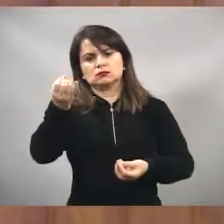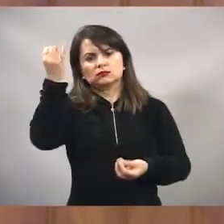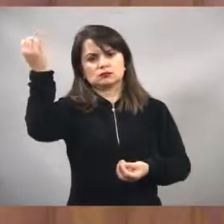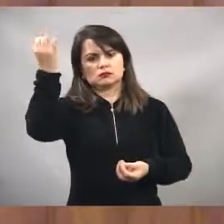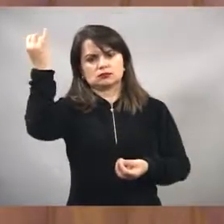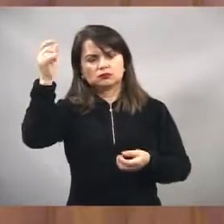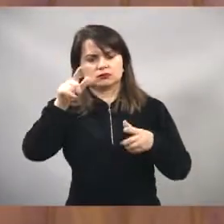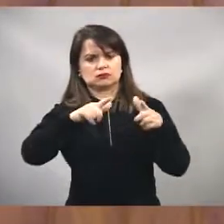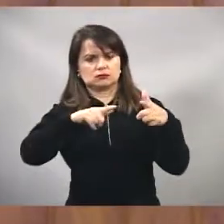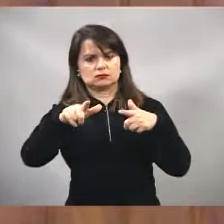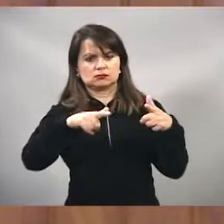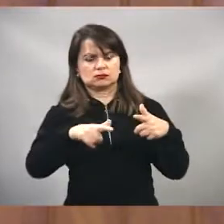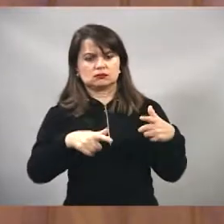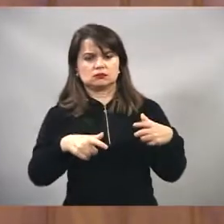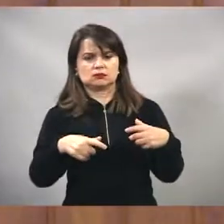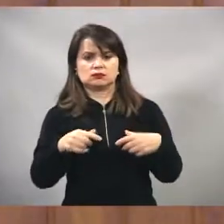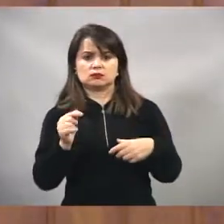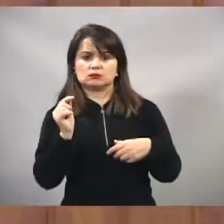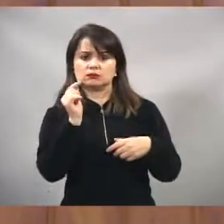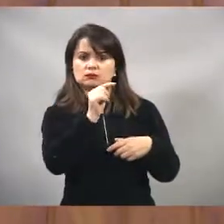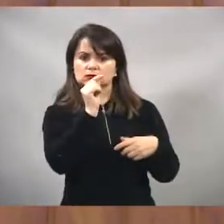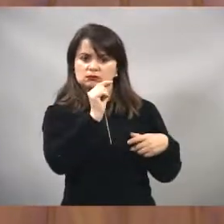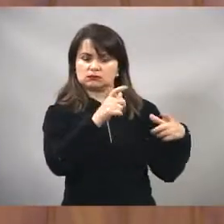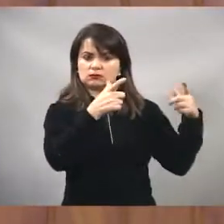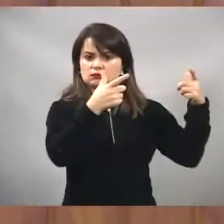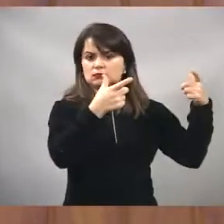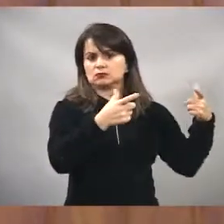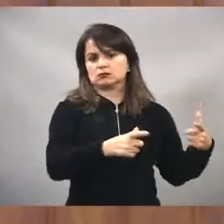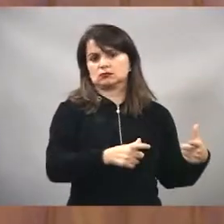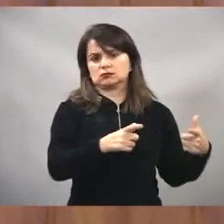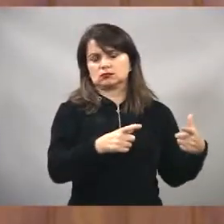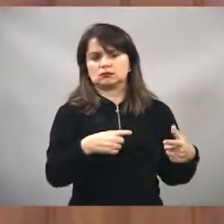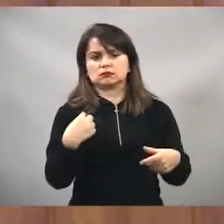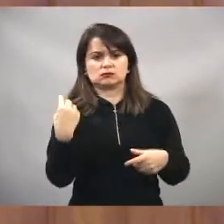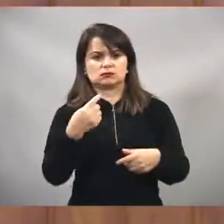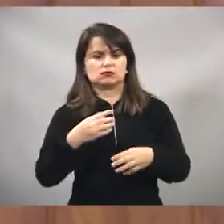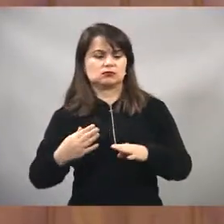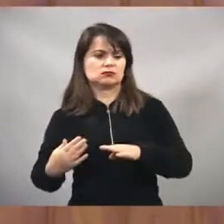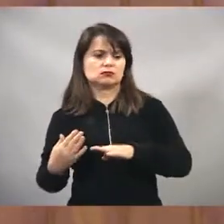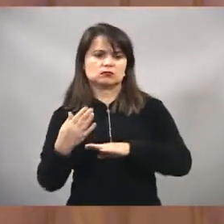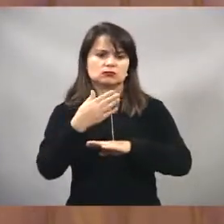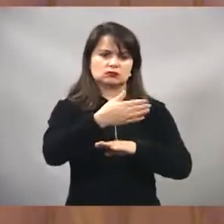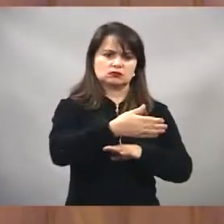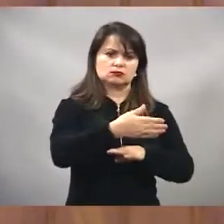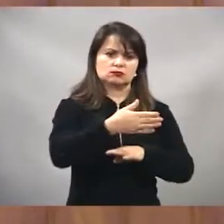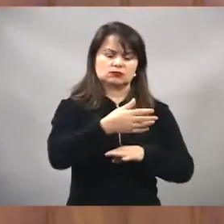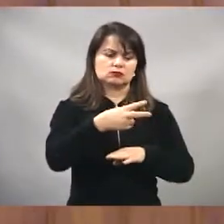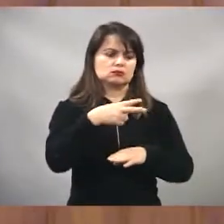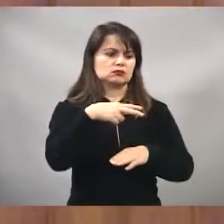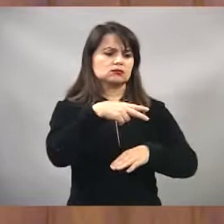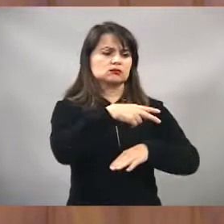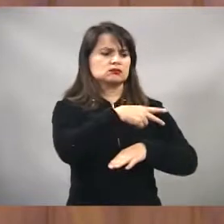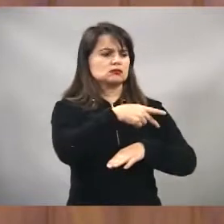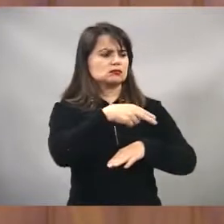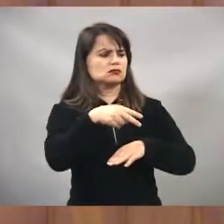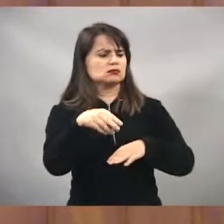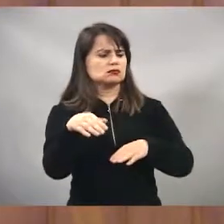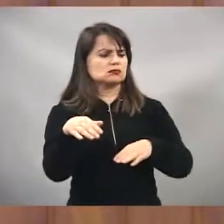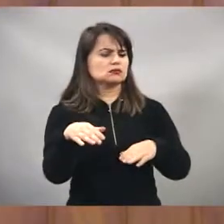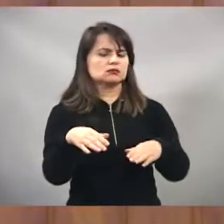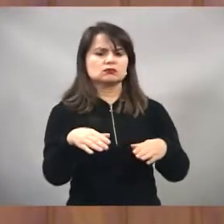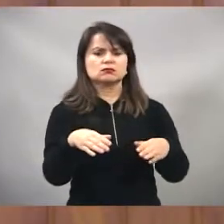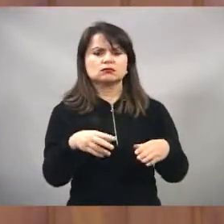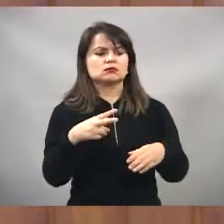região, não vereador João Dubar? A gente vê, andando pelo bairro, V. Exª mora bem próximo do local, sabe